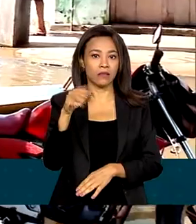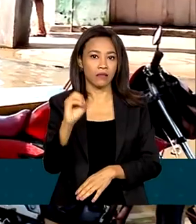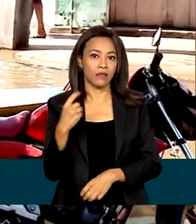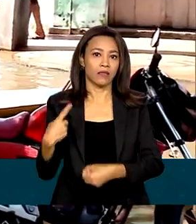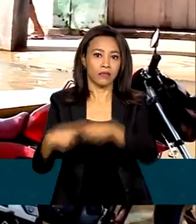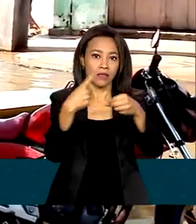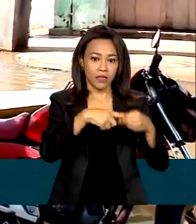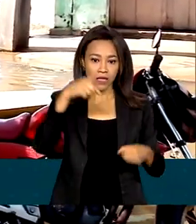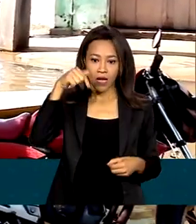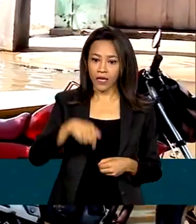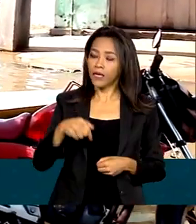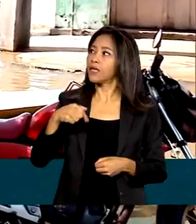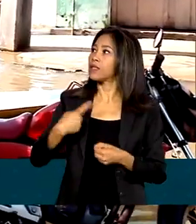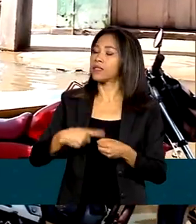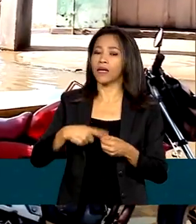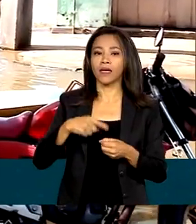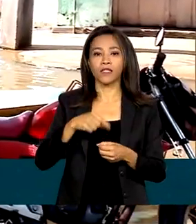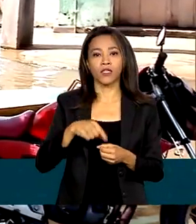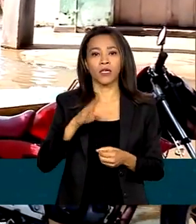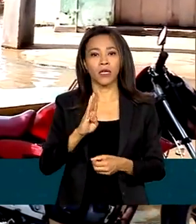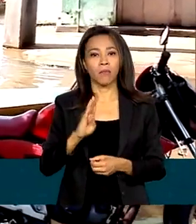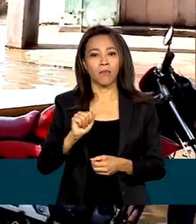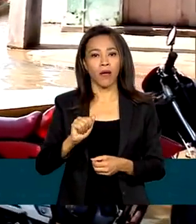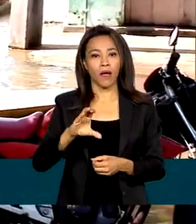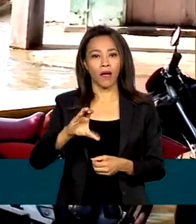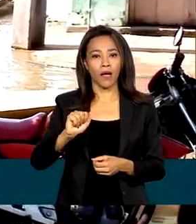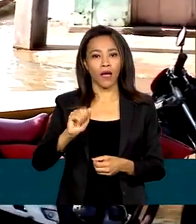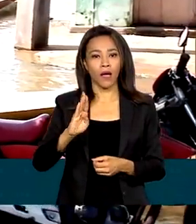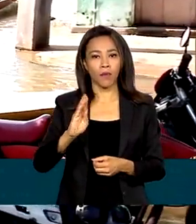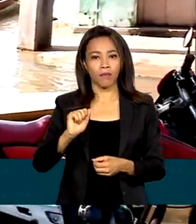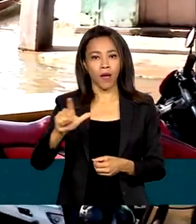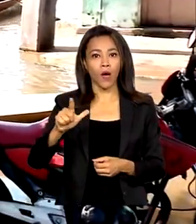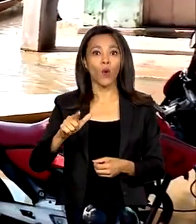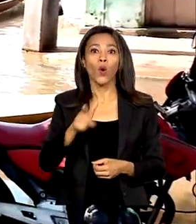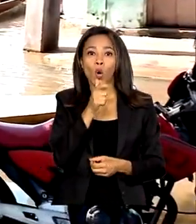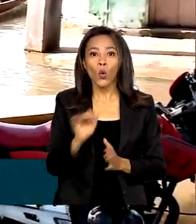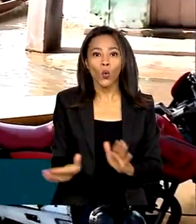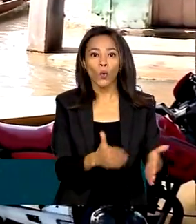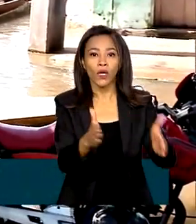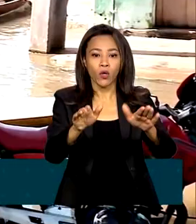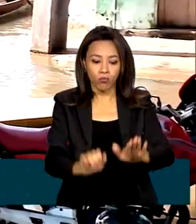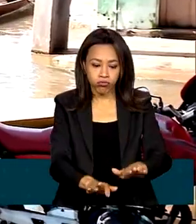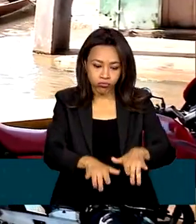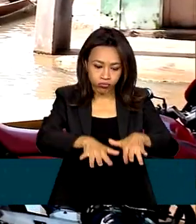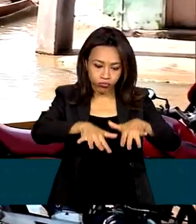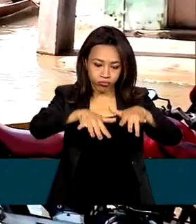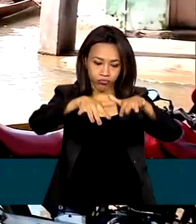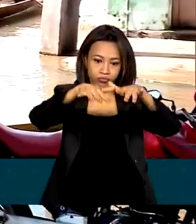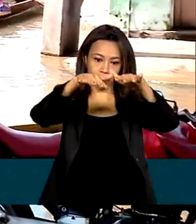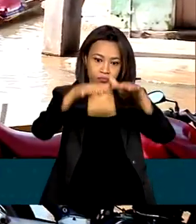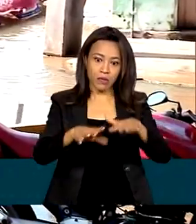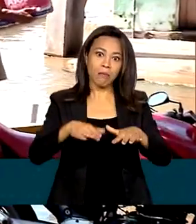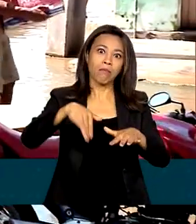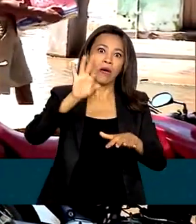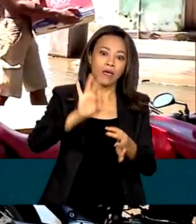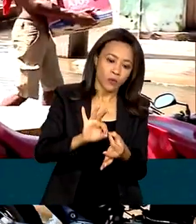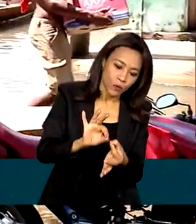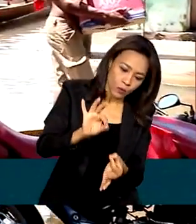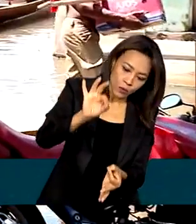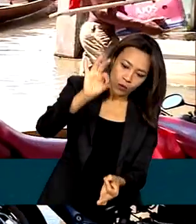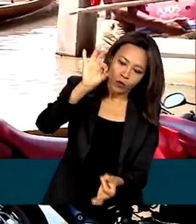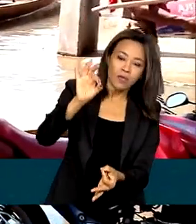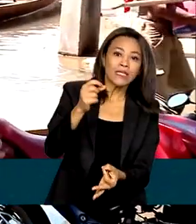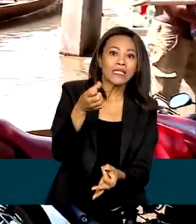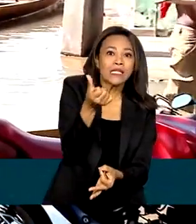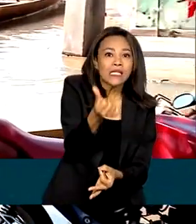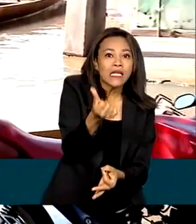Aqui em Bacabá, o nível do rio Mearim, de acordo com órgãos de monitoramento, chegou a ficar mais de 6 metros acima do